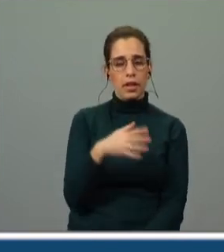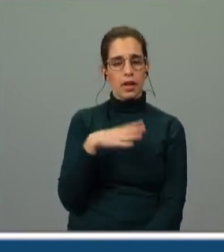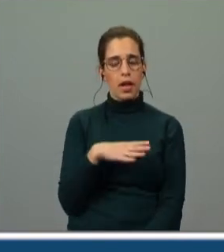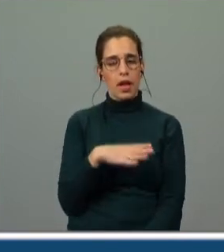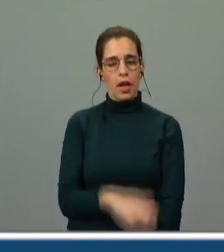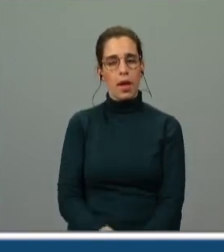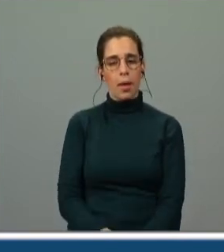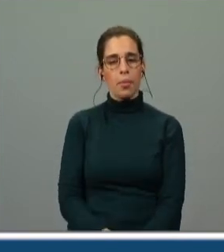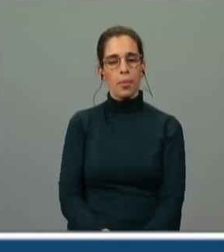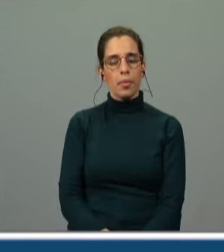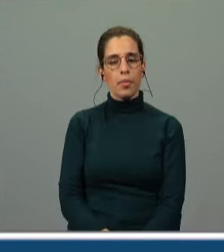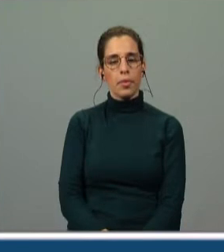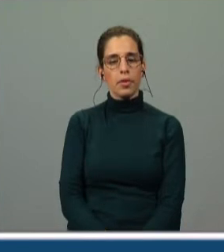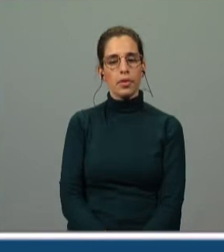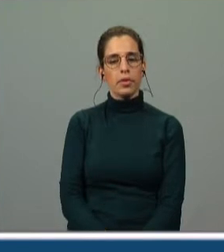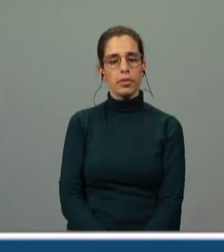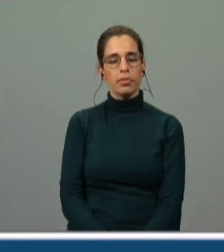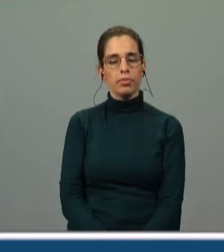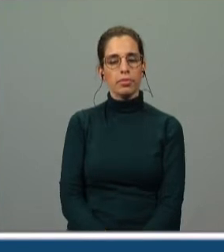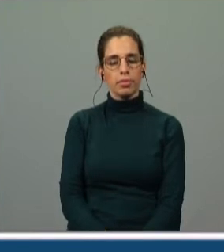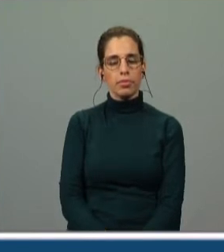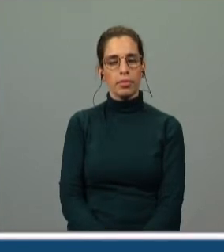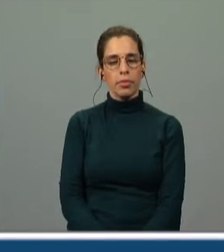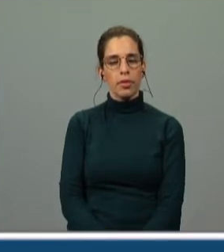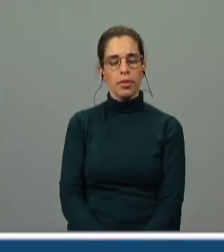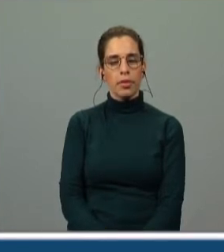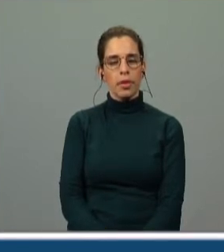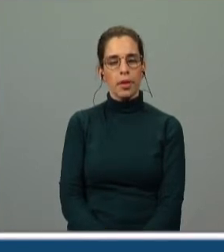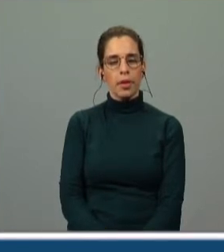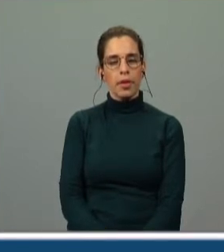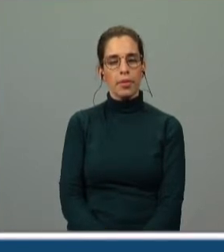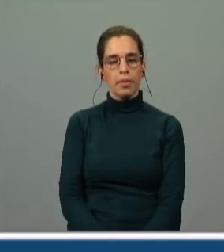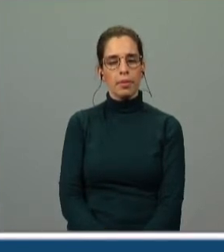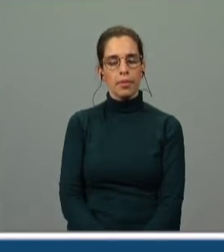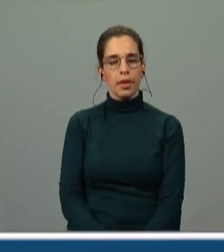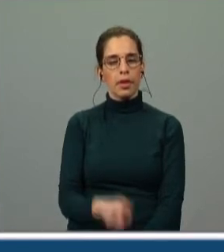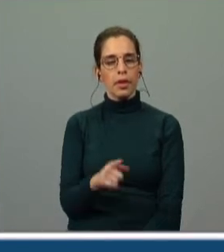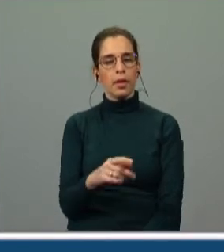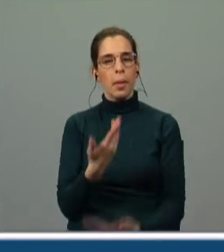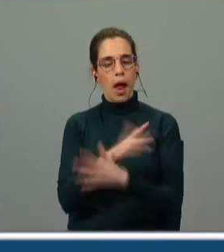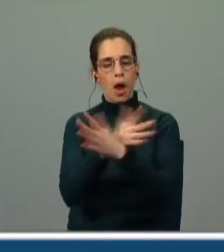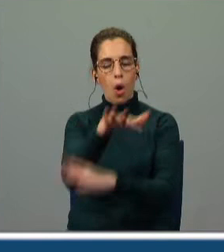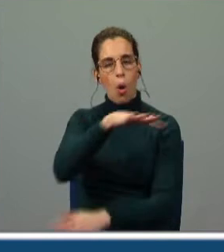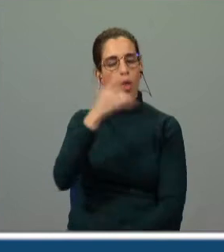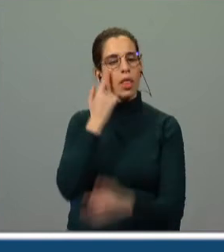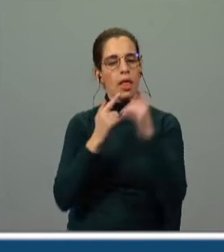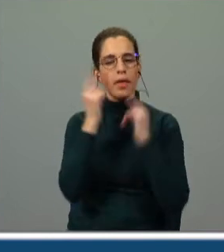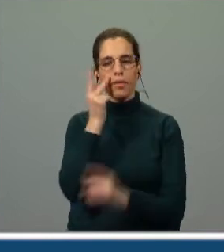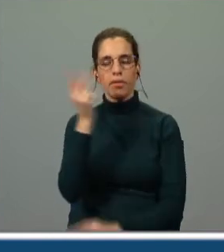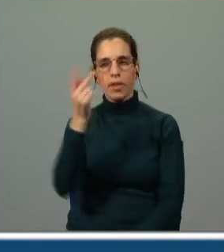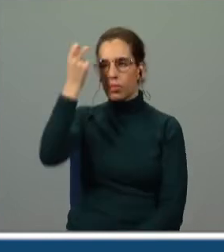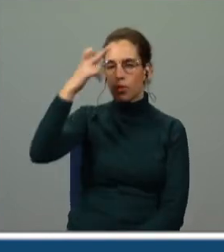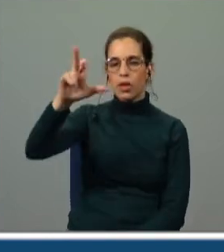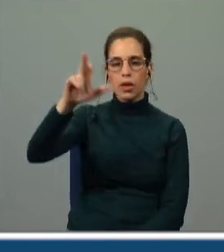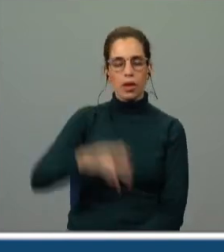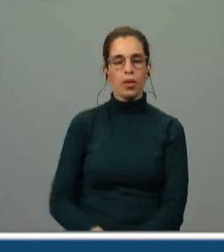põe-me em perpétuo e mísero de esterro na sítia fria ou lá na Líbia ardente onde em lágrimas vivem eternamente. Põe